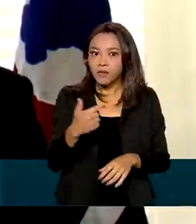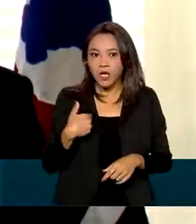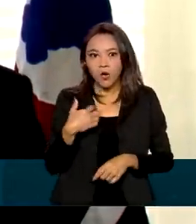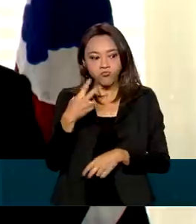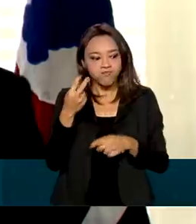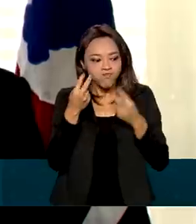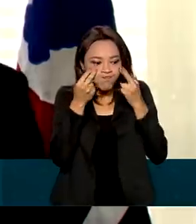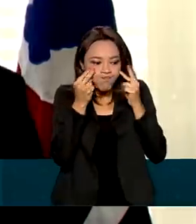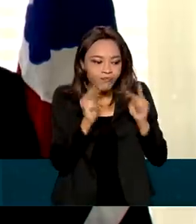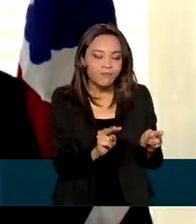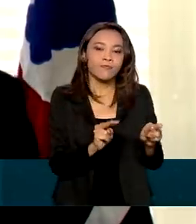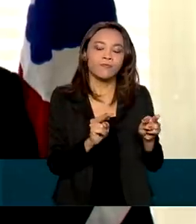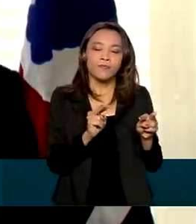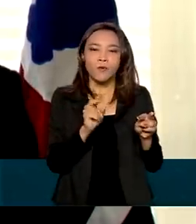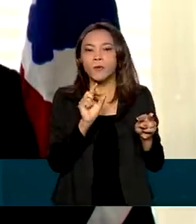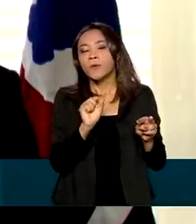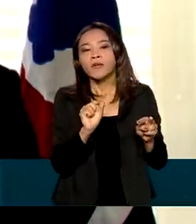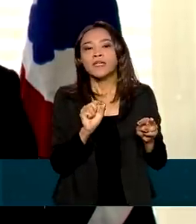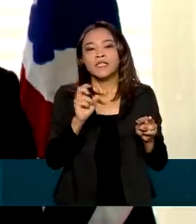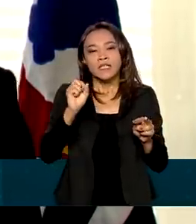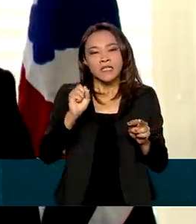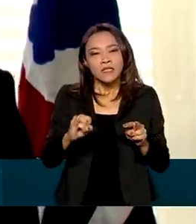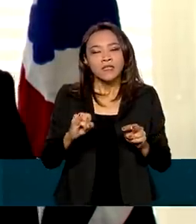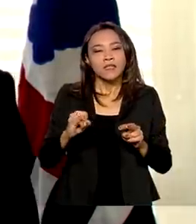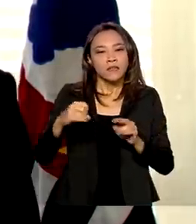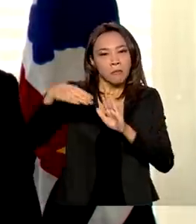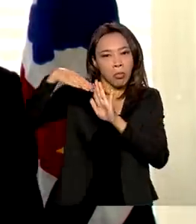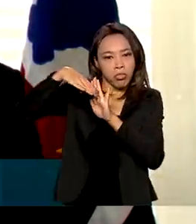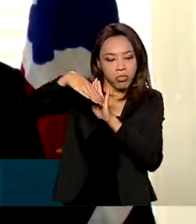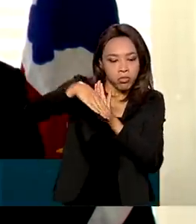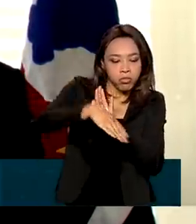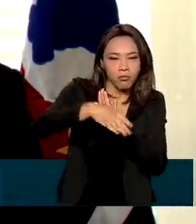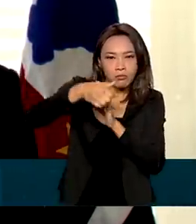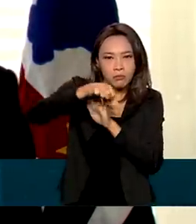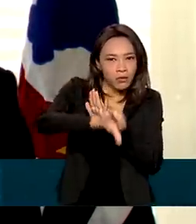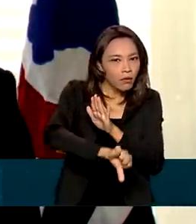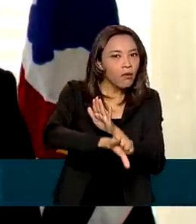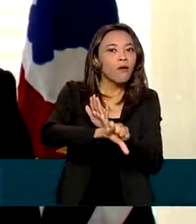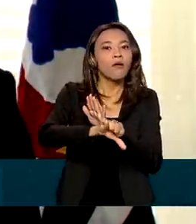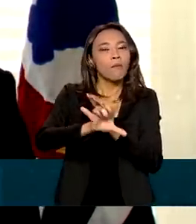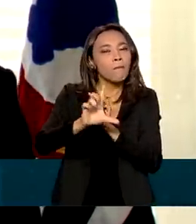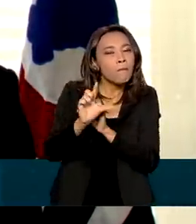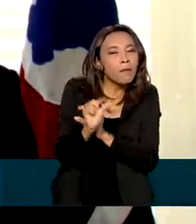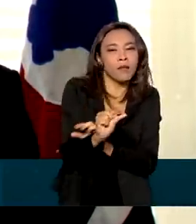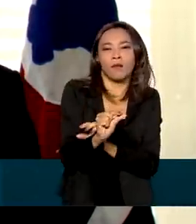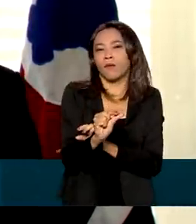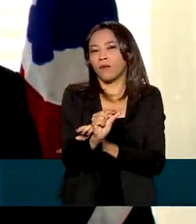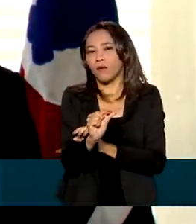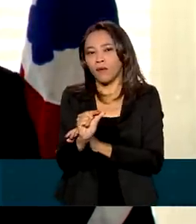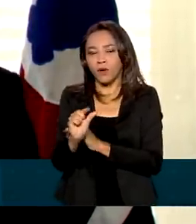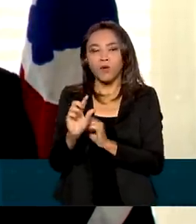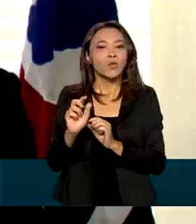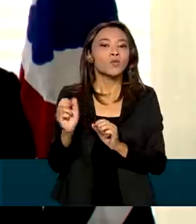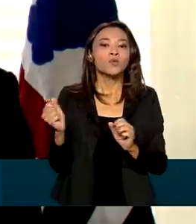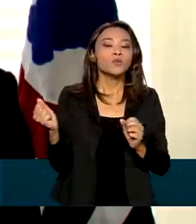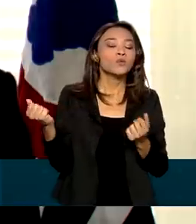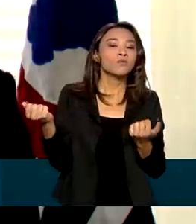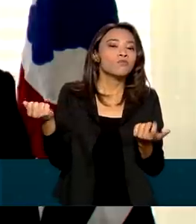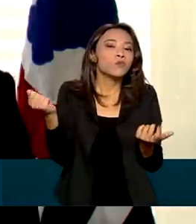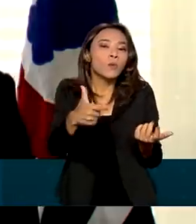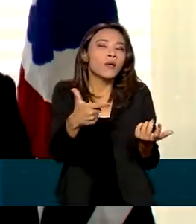tivesse um crescimento ou uma queda, no pior momento, muito menor do que qualquer dos nossos outros